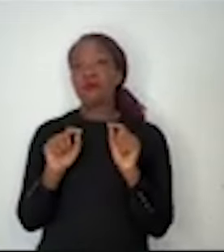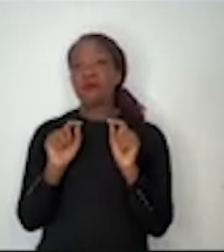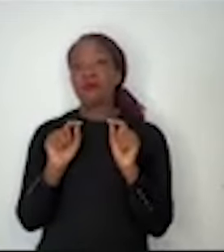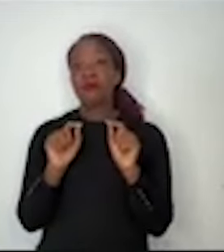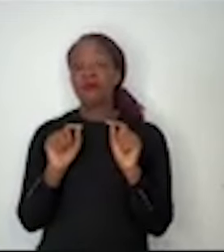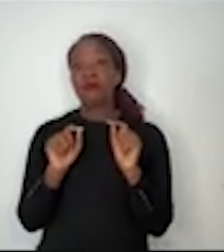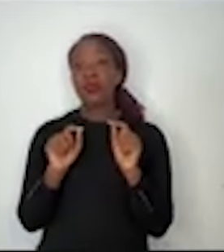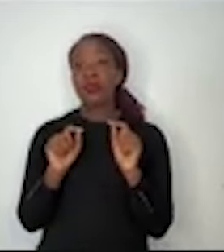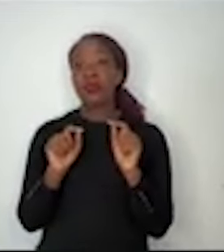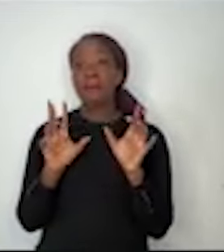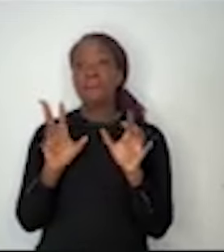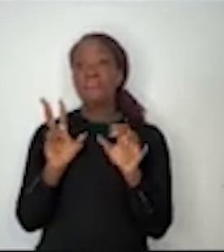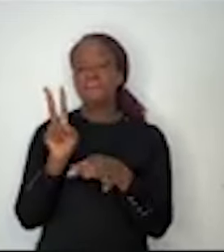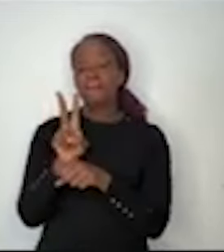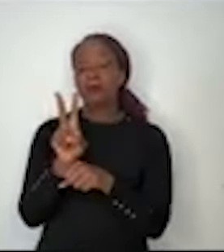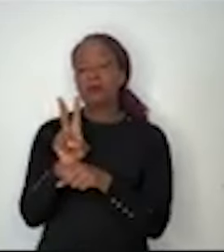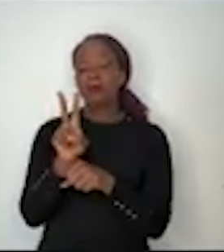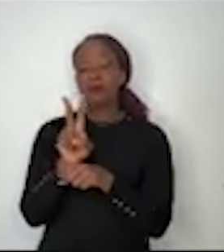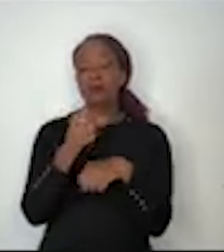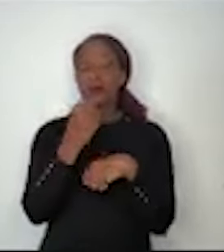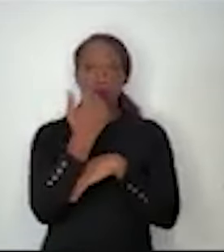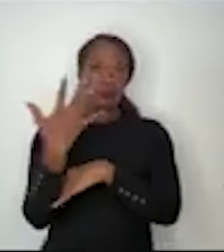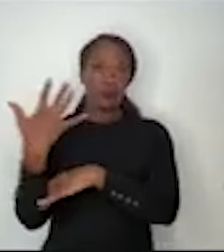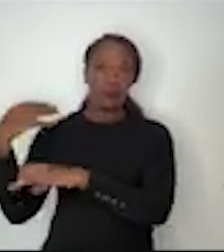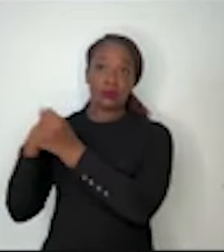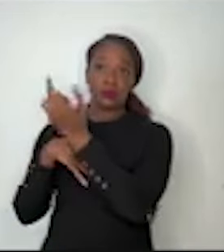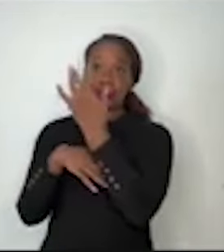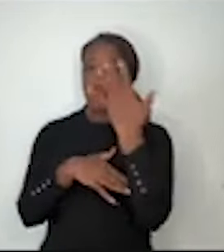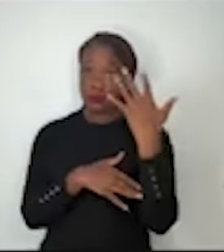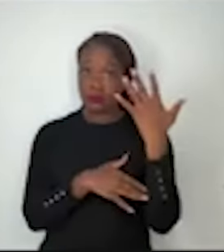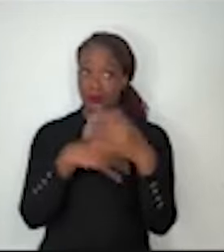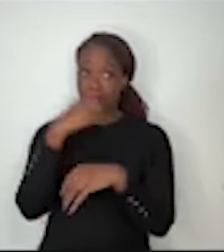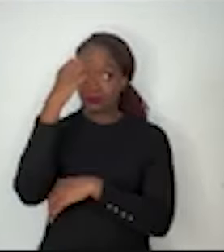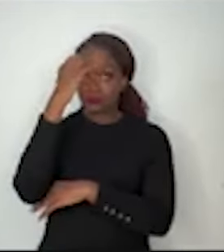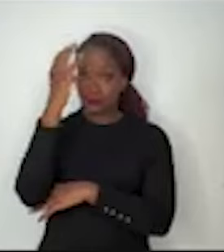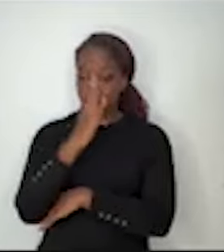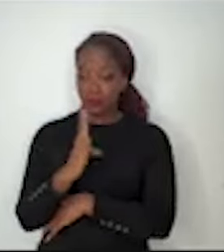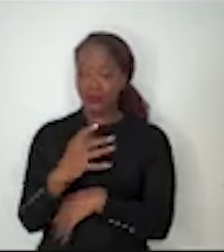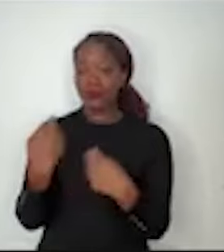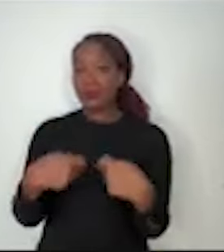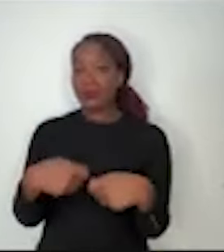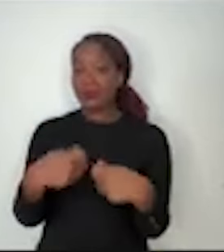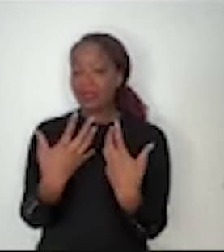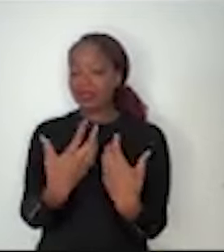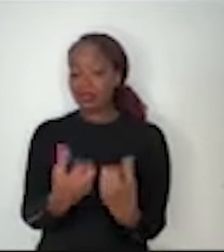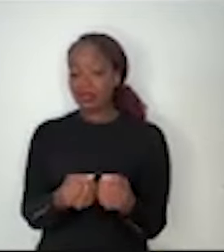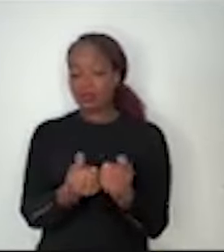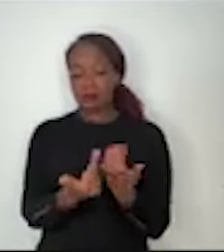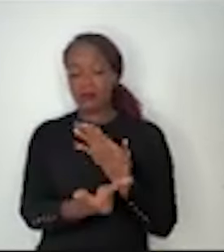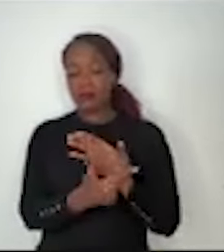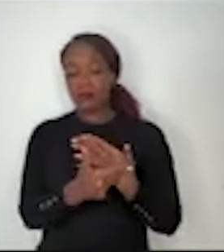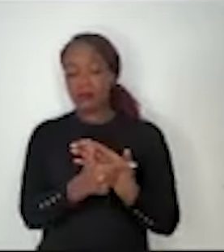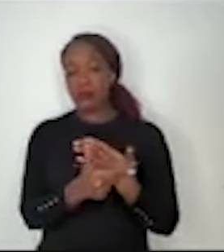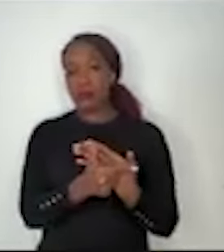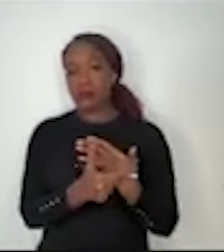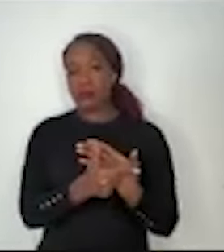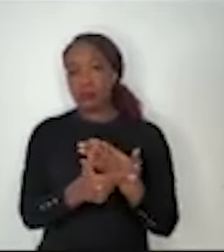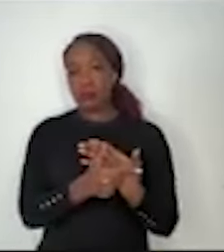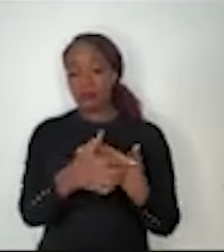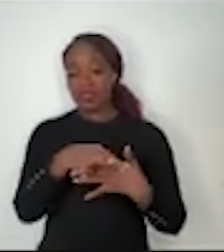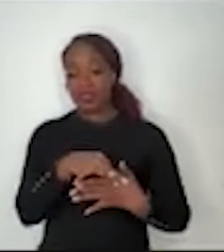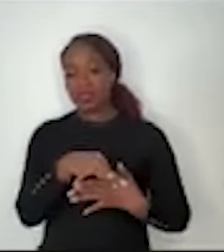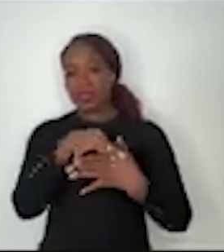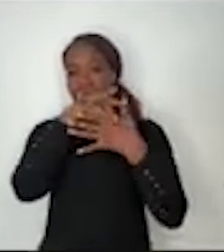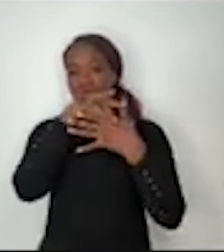proteção ambiental. O Brasil tem que assumir o seu papel de grande liderança global